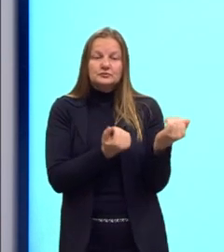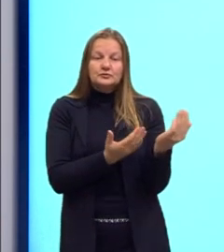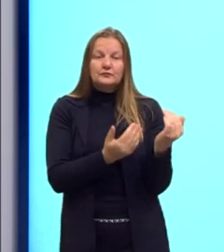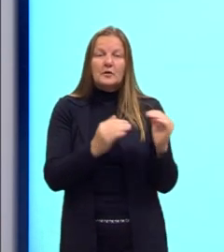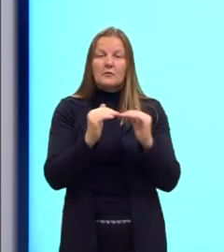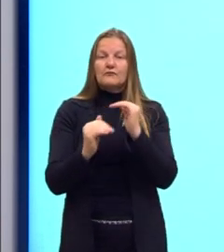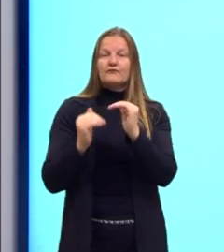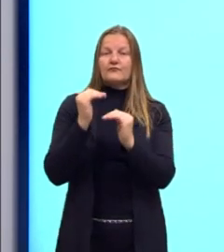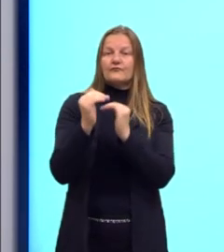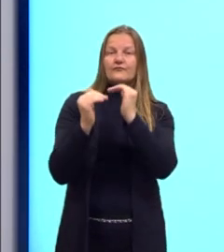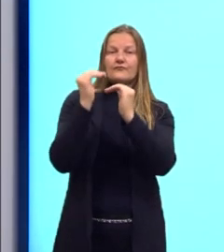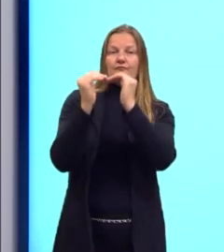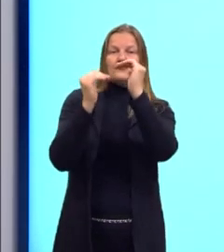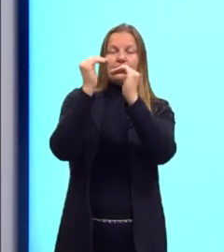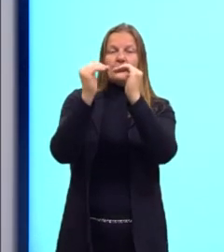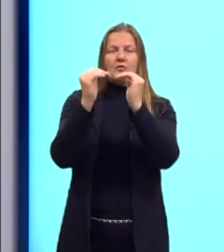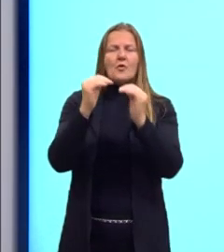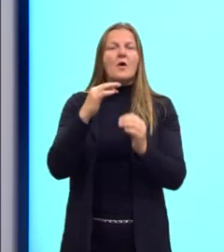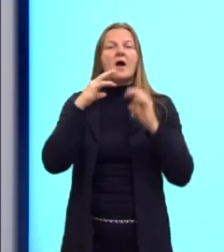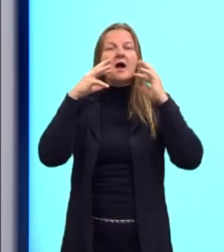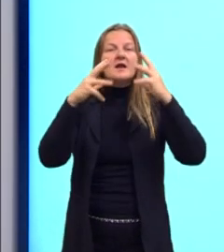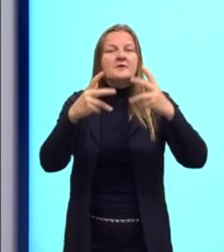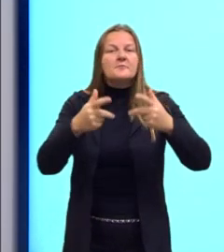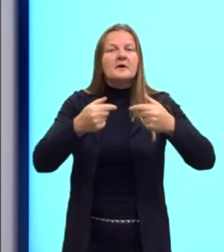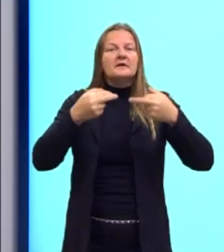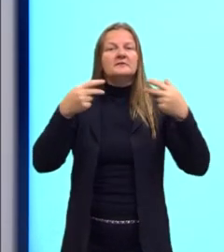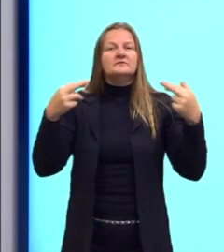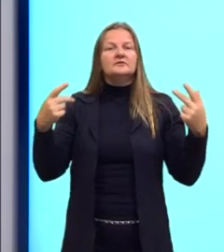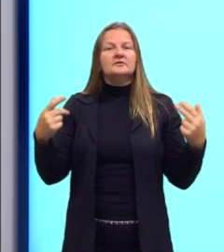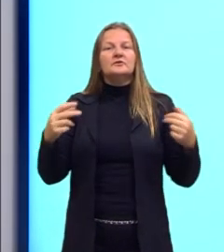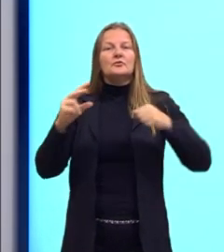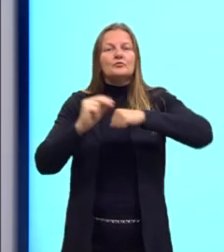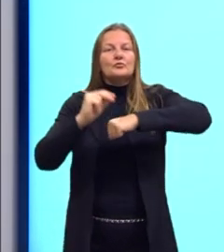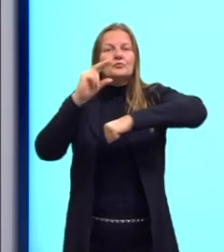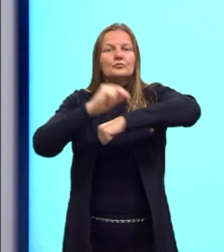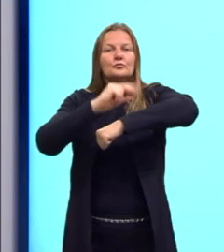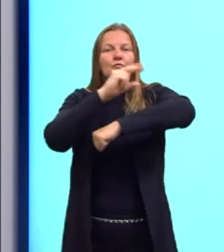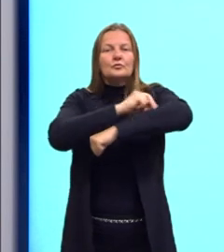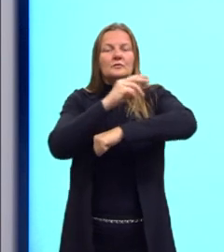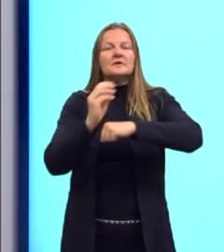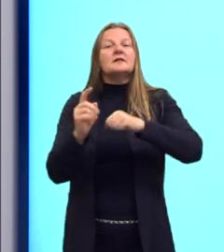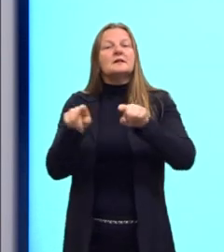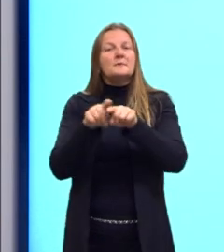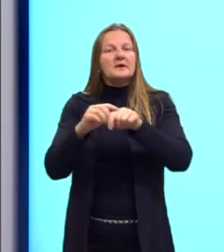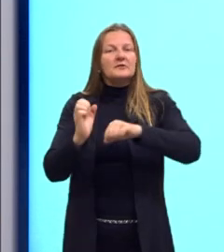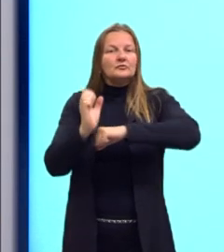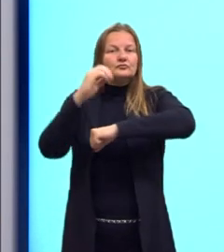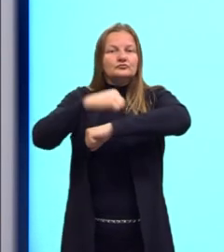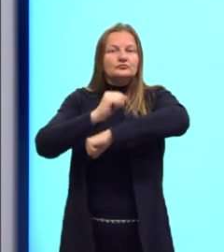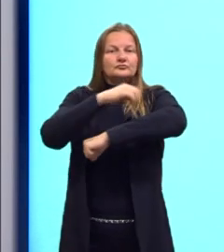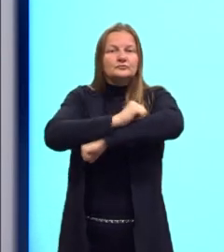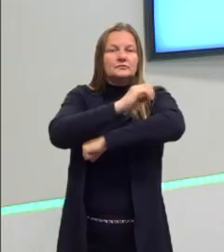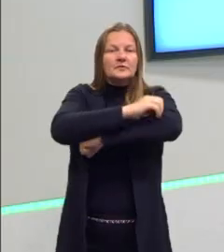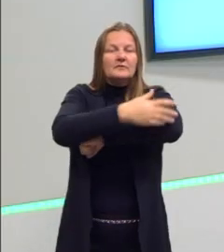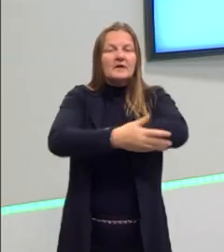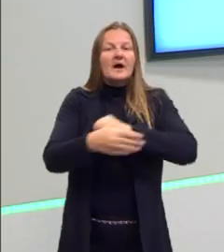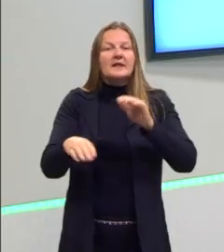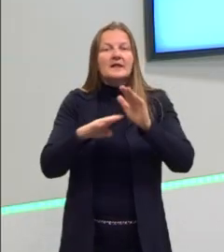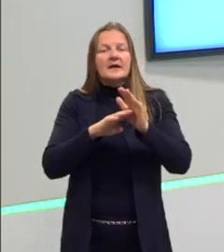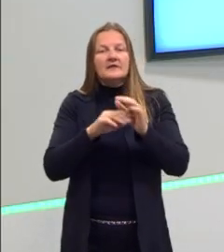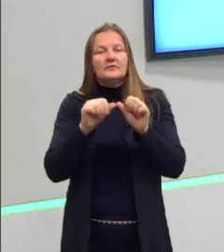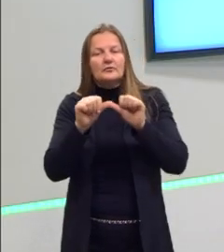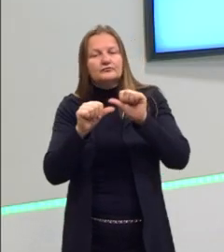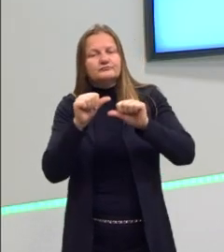de muitos animais, como os insetos e anfíbios, até chegarem ao estado adulto, né? Então,